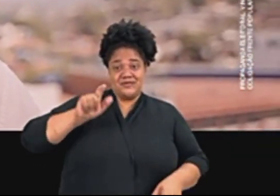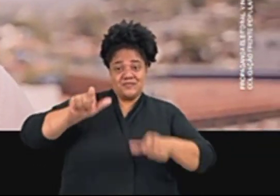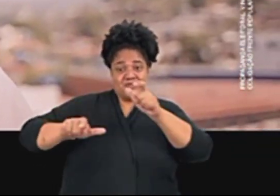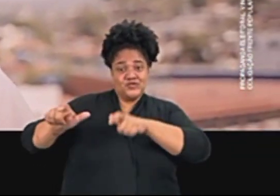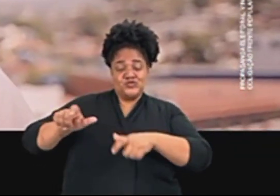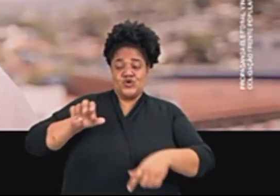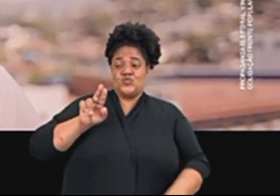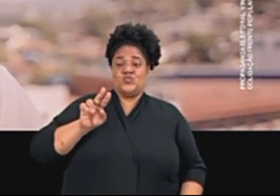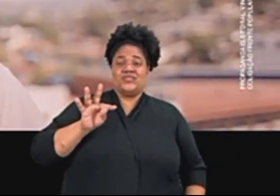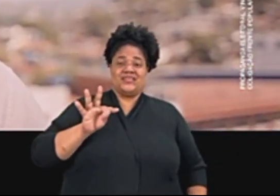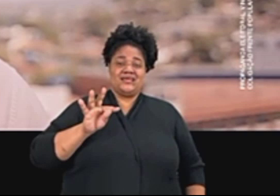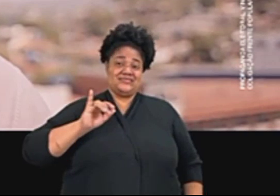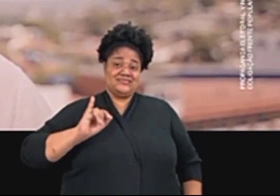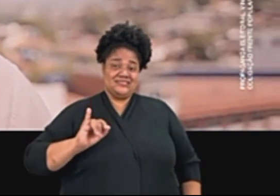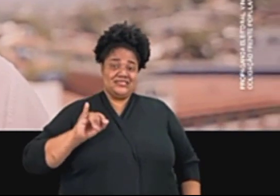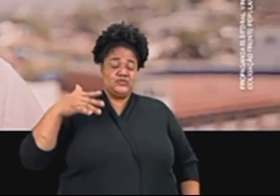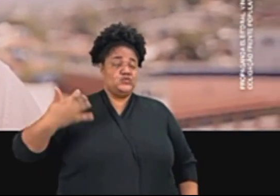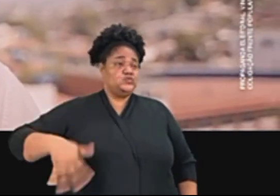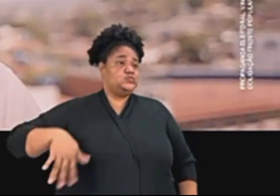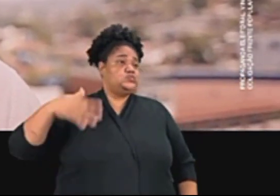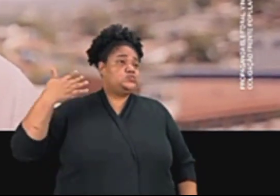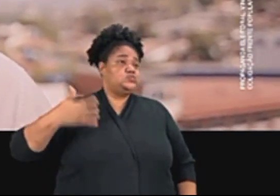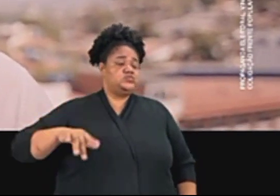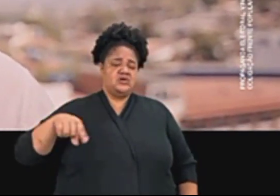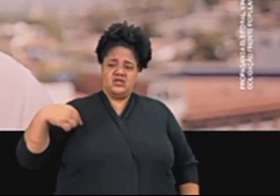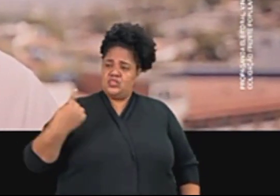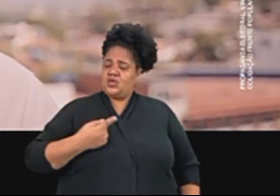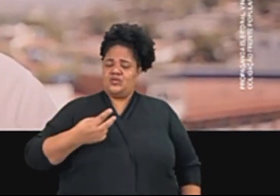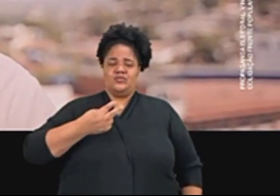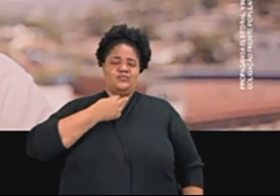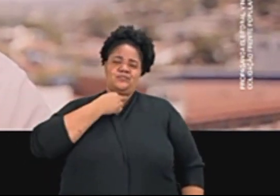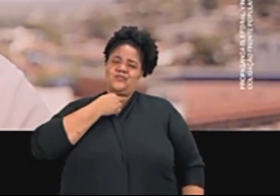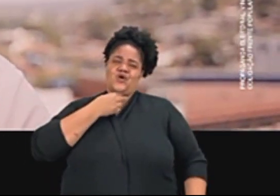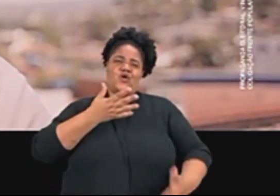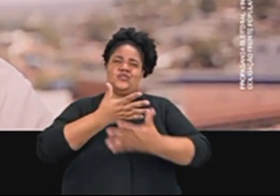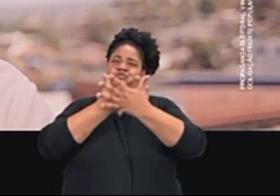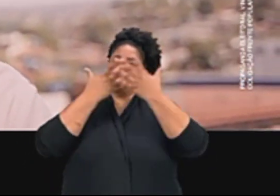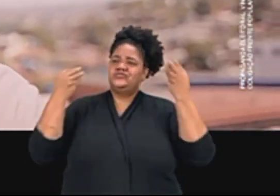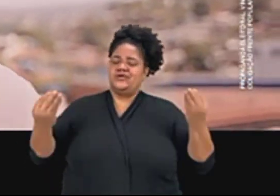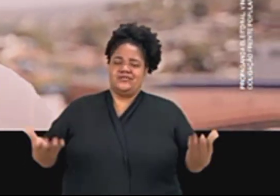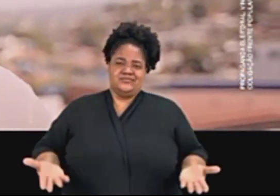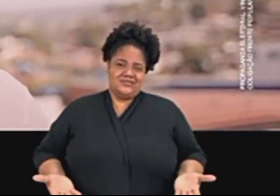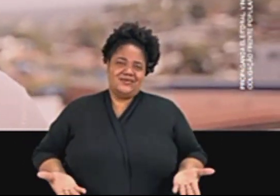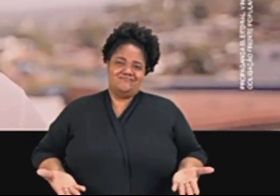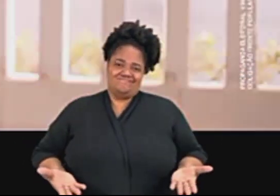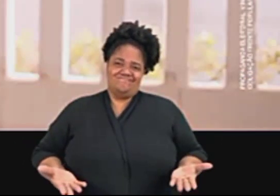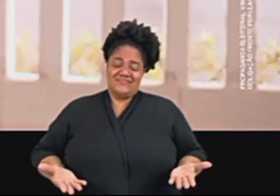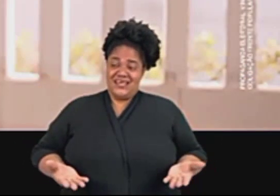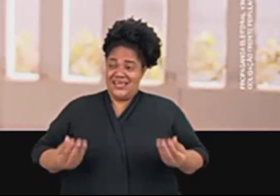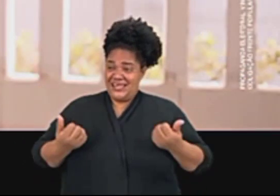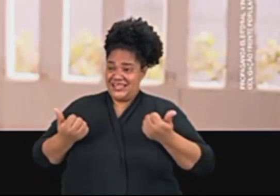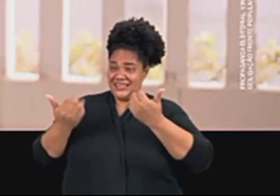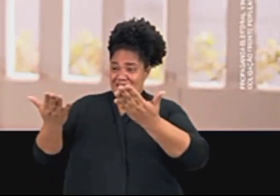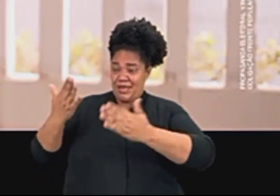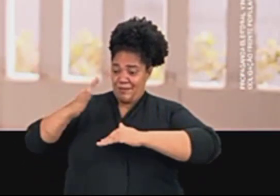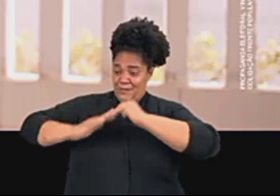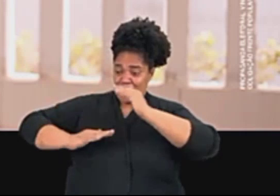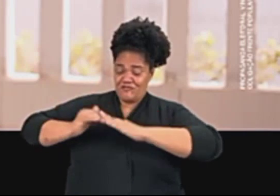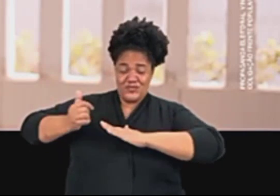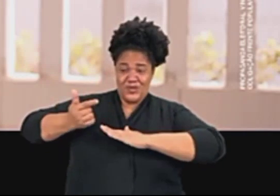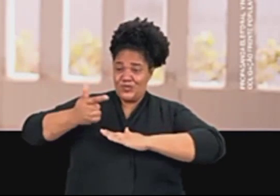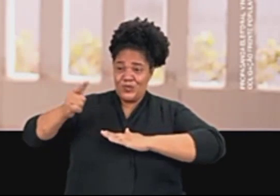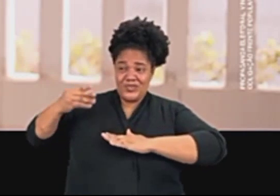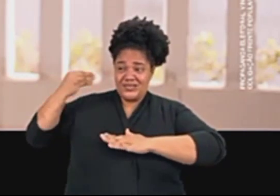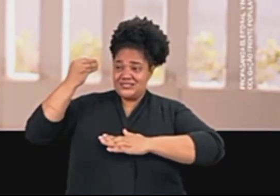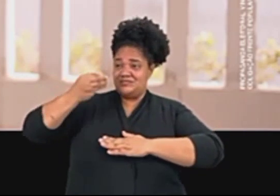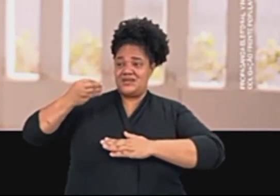saúde é coisa séria. E a gente não pode entregar simplesmente nas mãos de amigos que não têm a capacidade. Eu acho que o grande problema